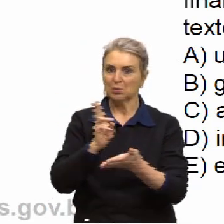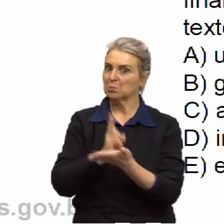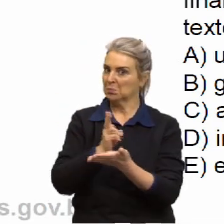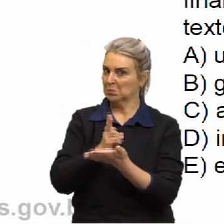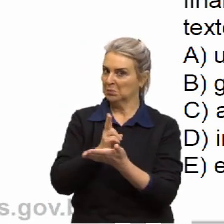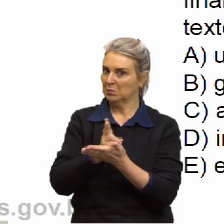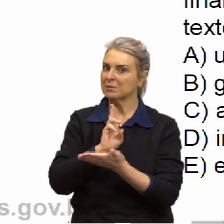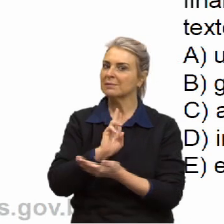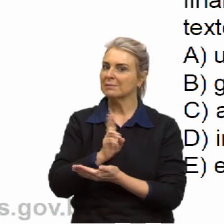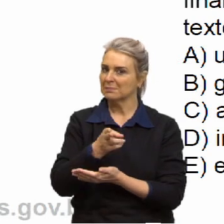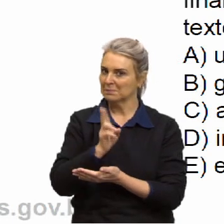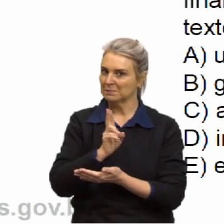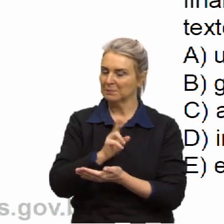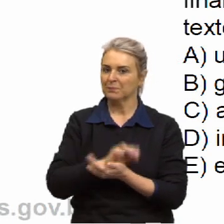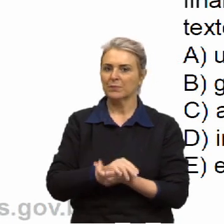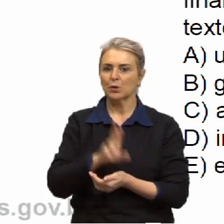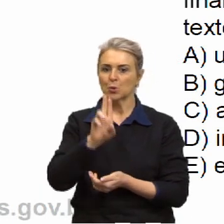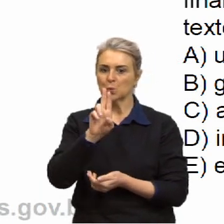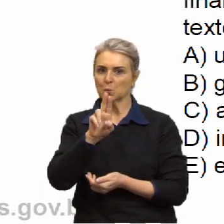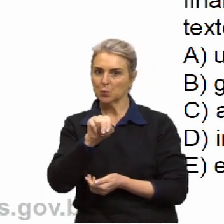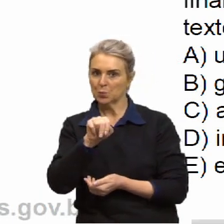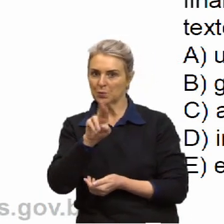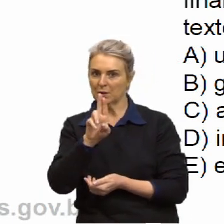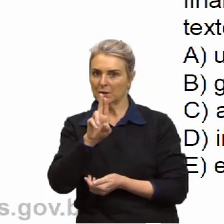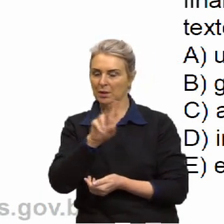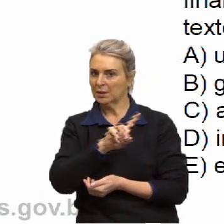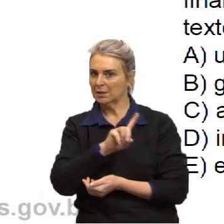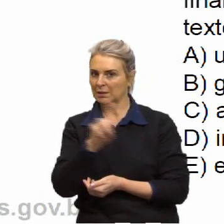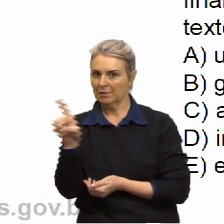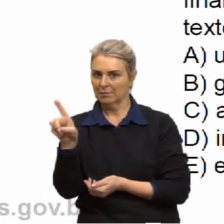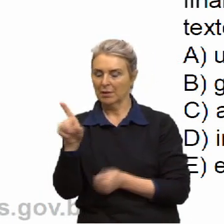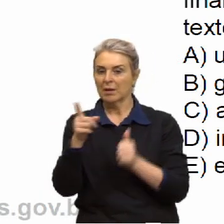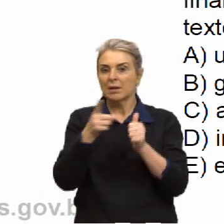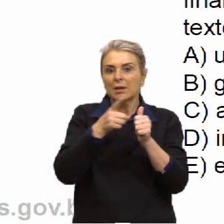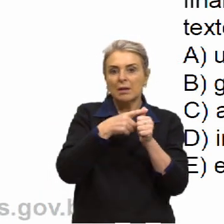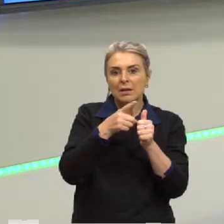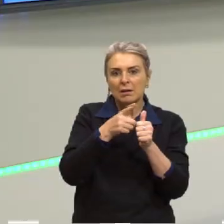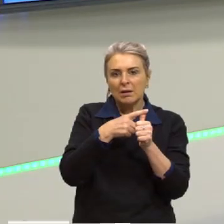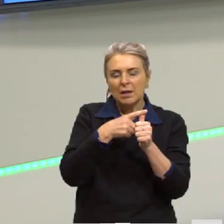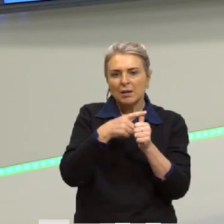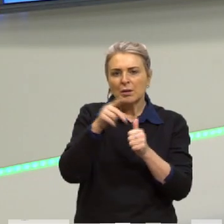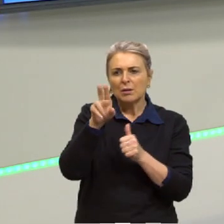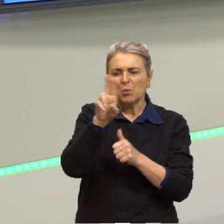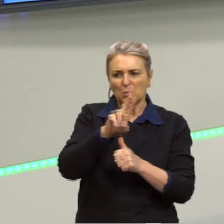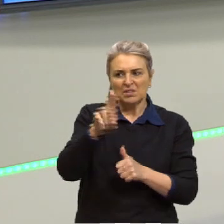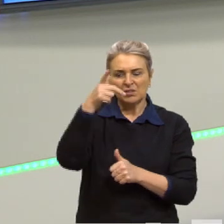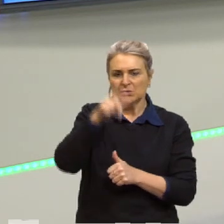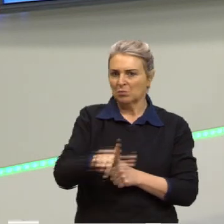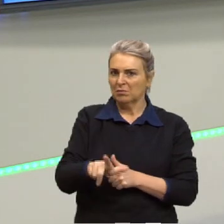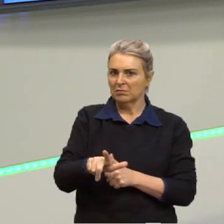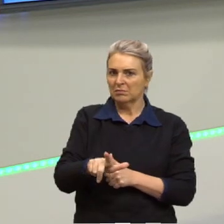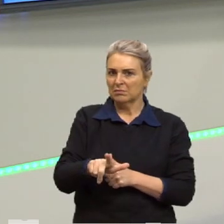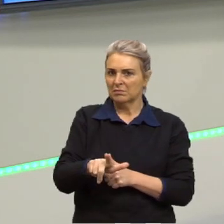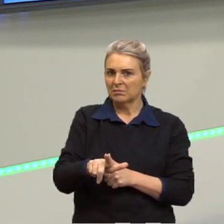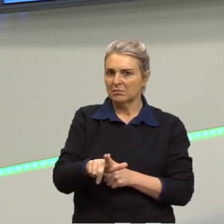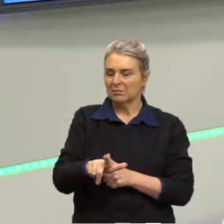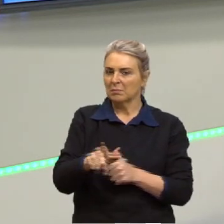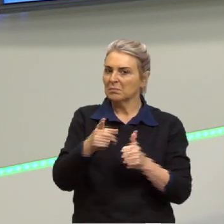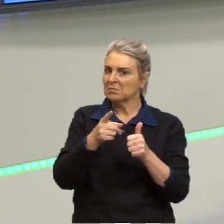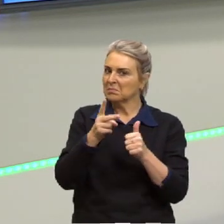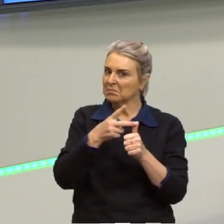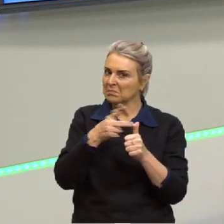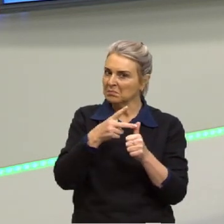a gente tem o nunca e o não. Primeiro, nem dá para dizer que esse uso chega a ser repetitivo. Segunda,